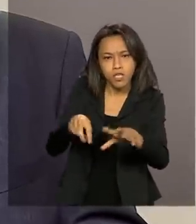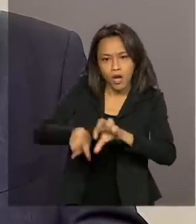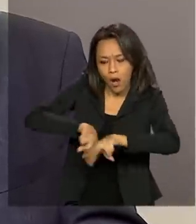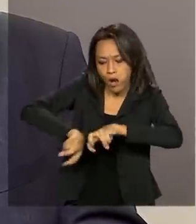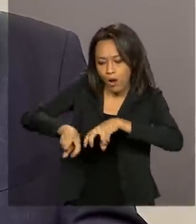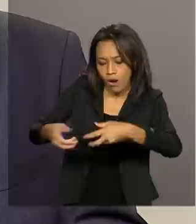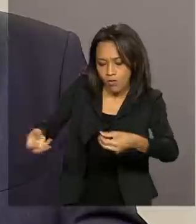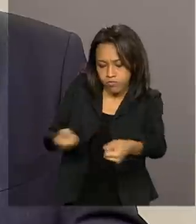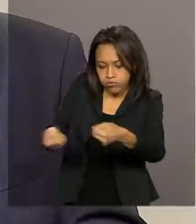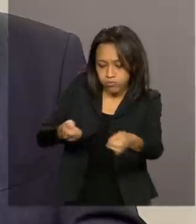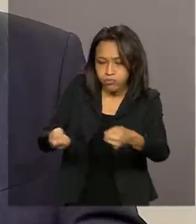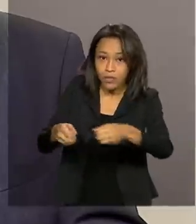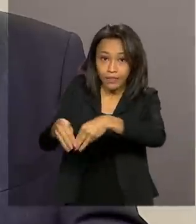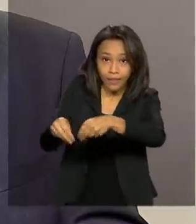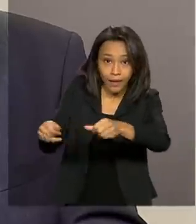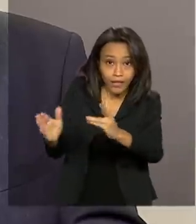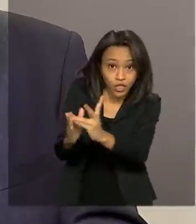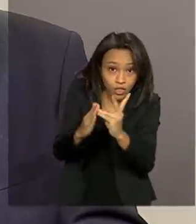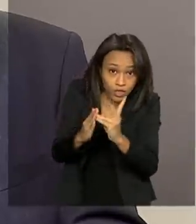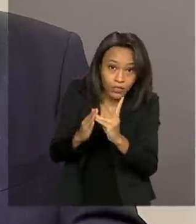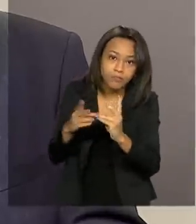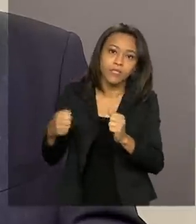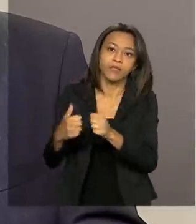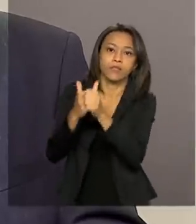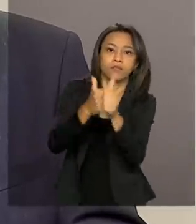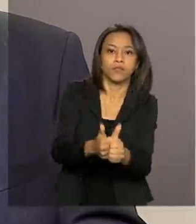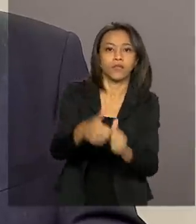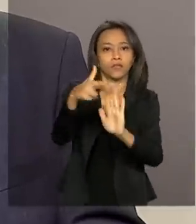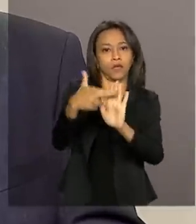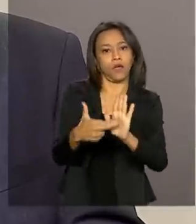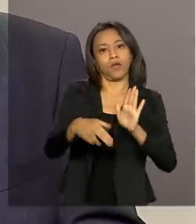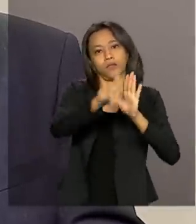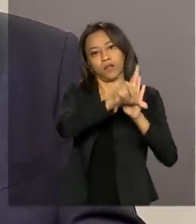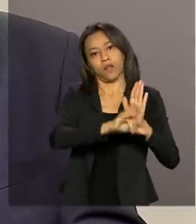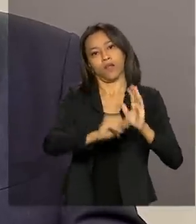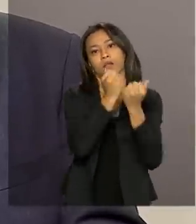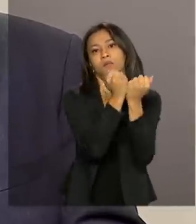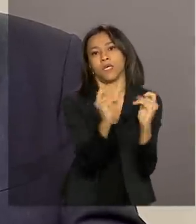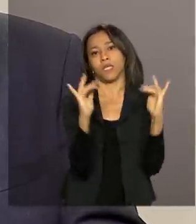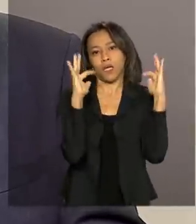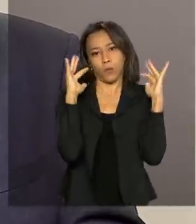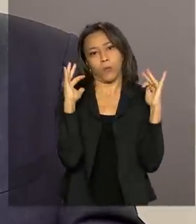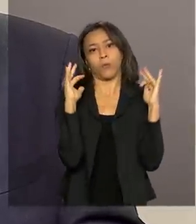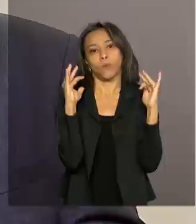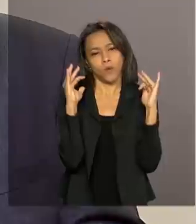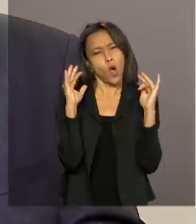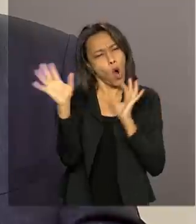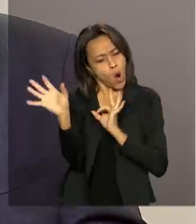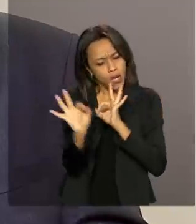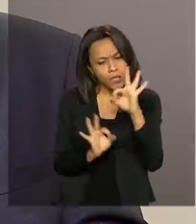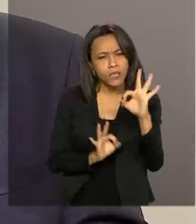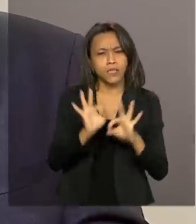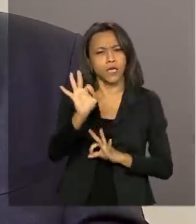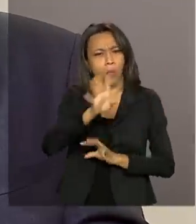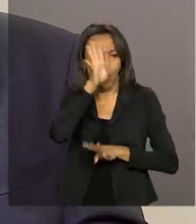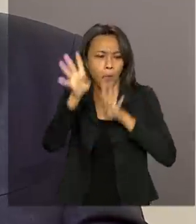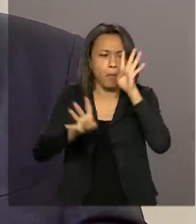numa terra indígena, isso será feito dentro dos parâmetros da nossa legislação ambiental, de forma organizada.